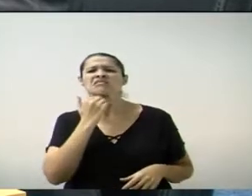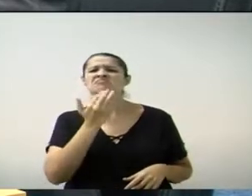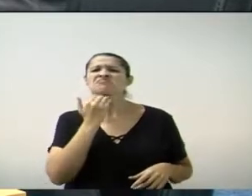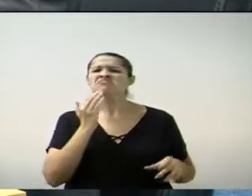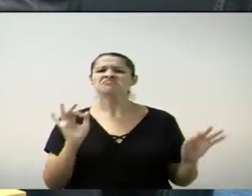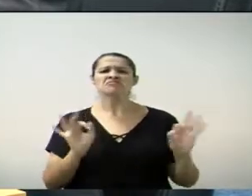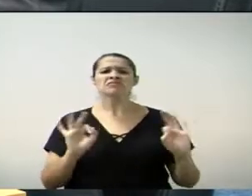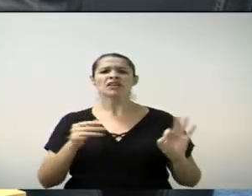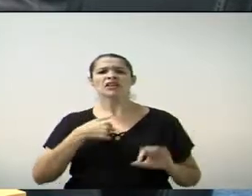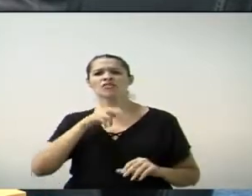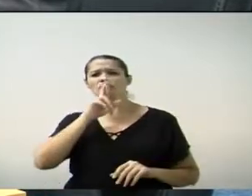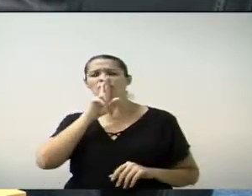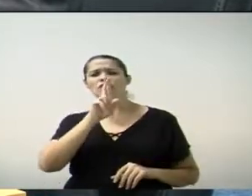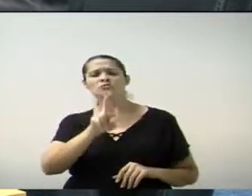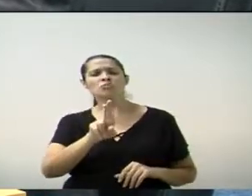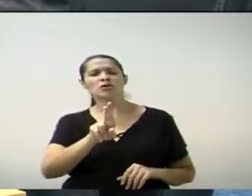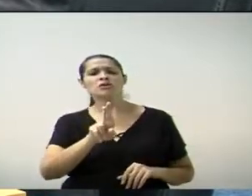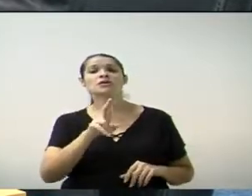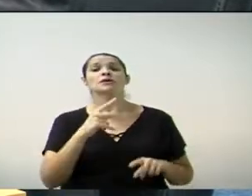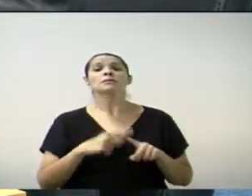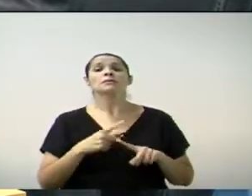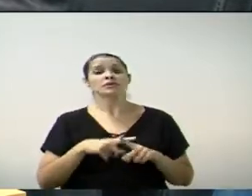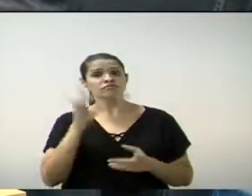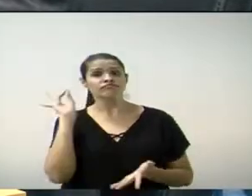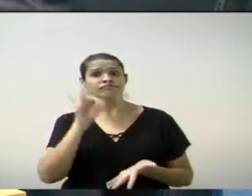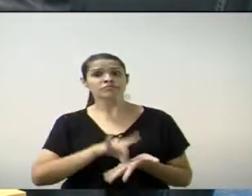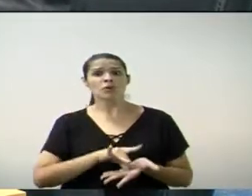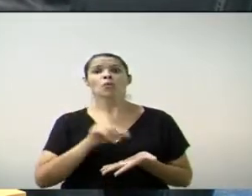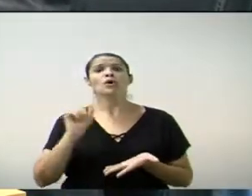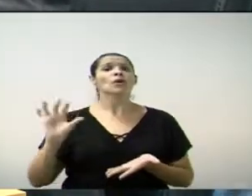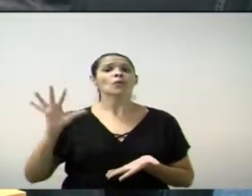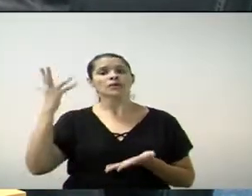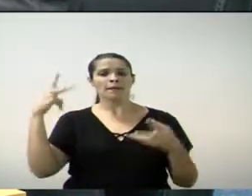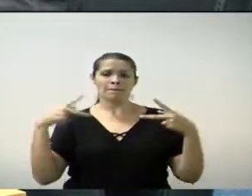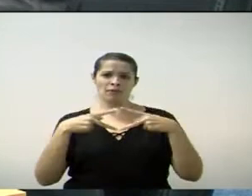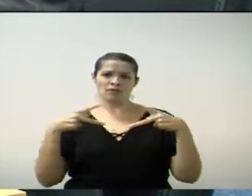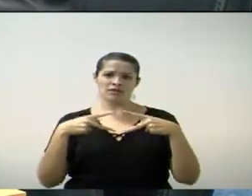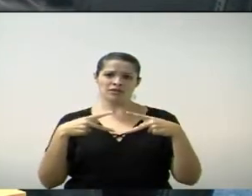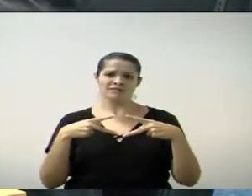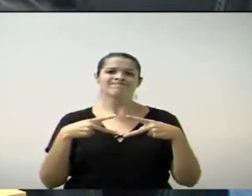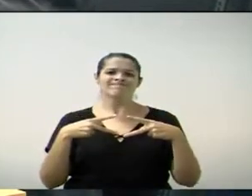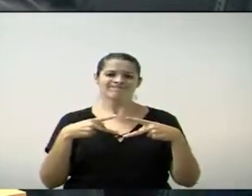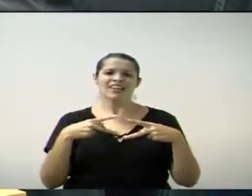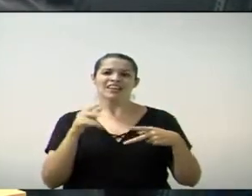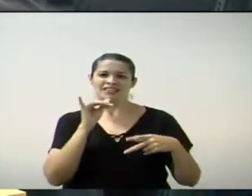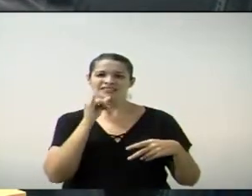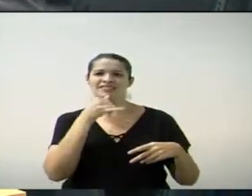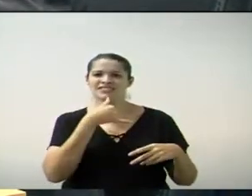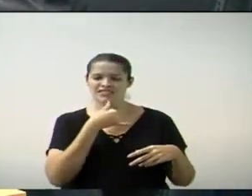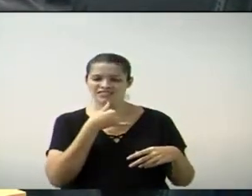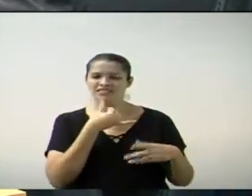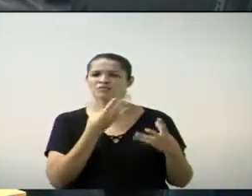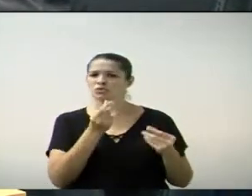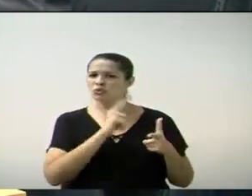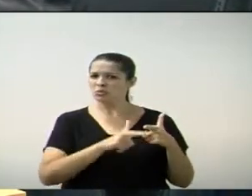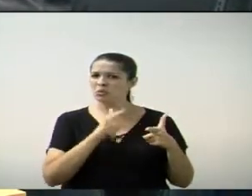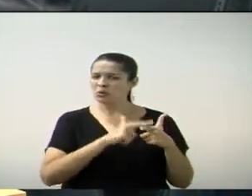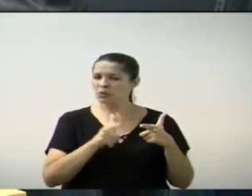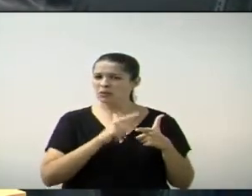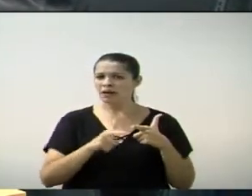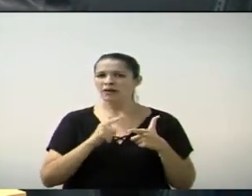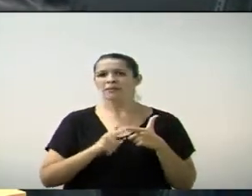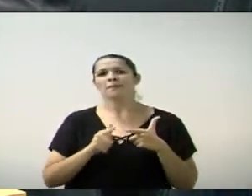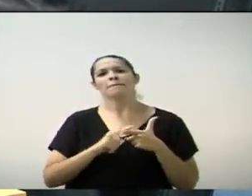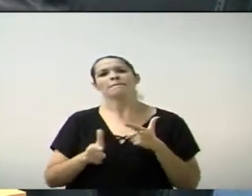uma resposta técnica, porque, assim, é de fato o que acontece no nosso município. Infelizmente, assim, é falhas cumulativas de gestões.